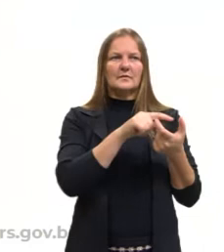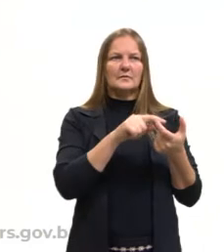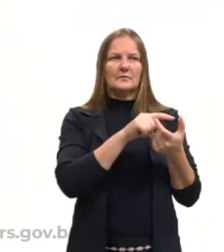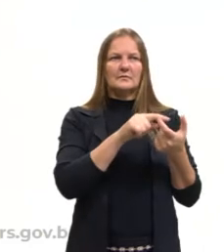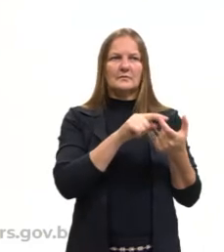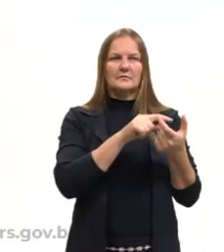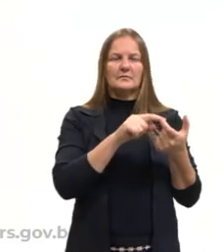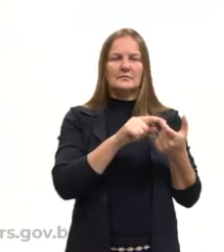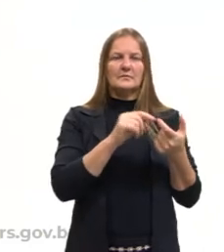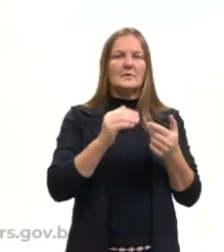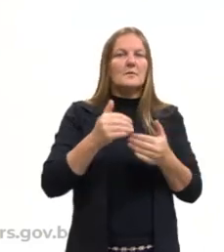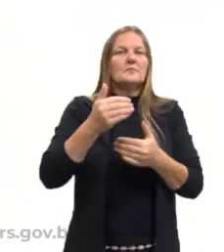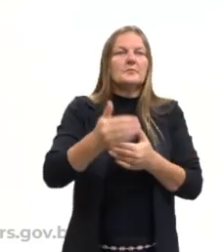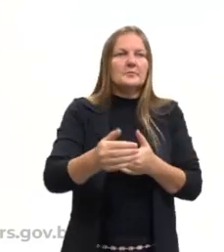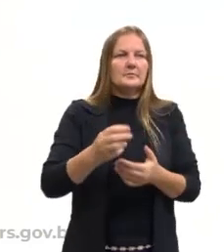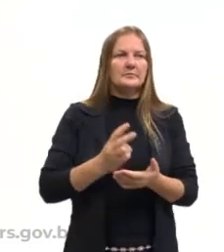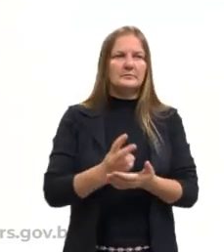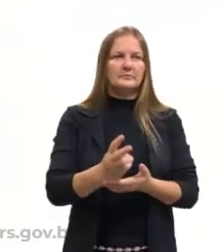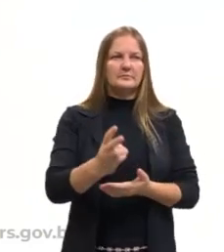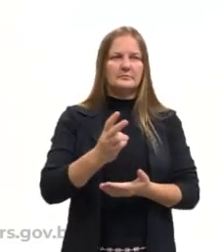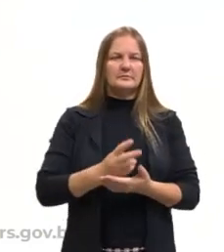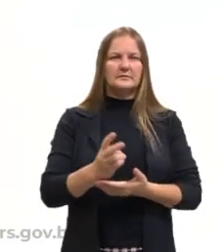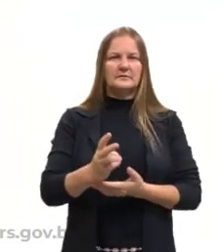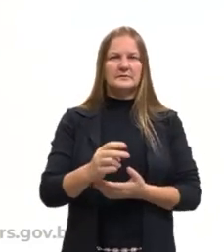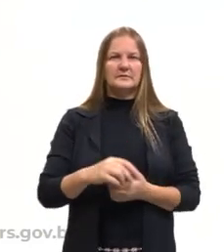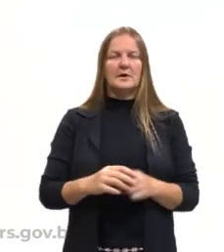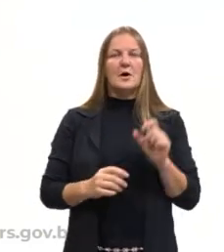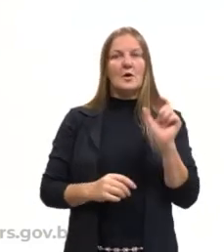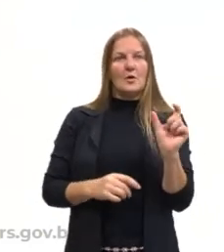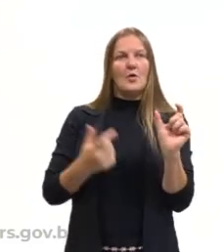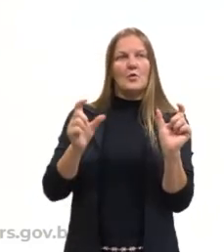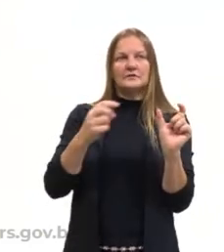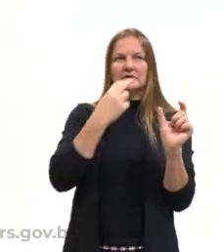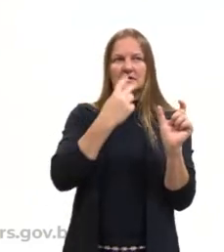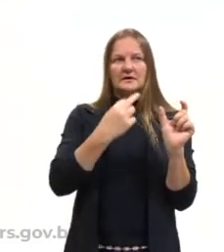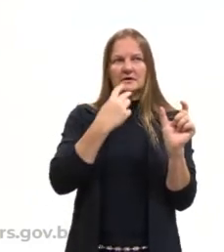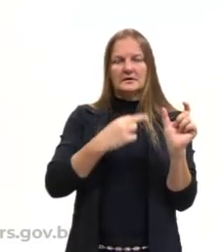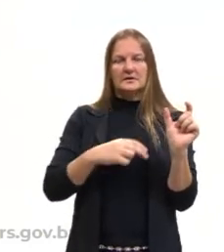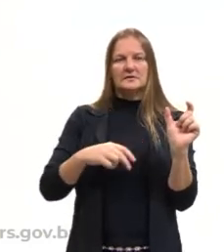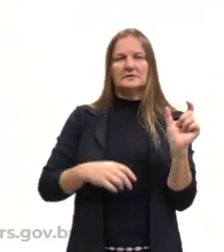Vamos adiante. Vocabulary. Vocabulary.